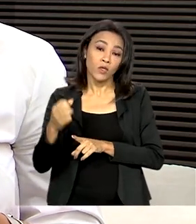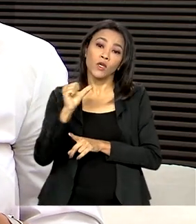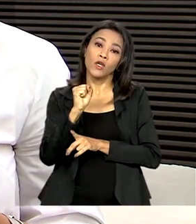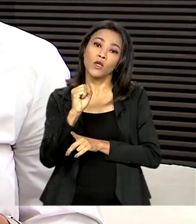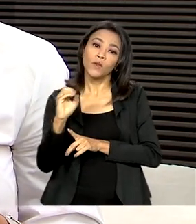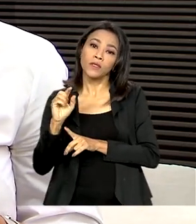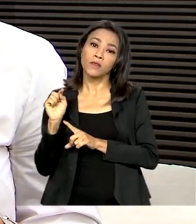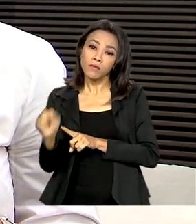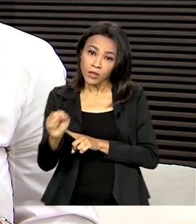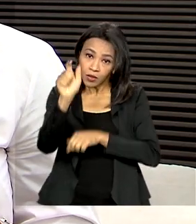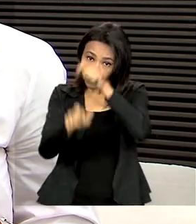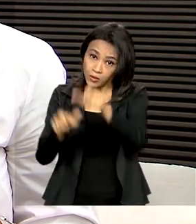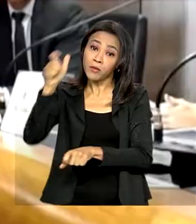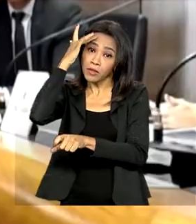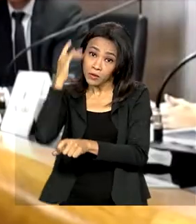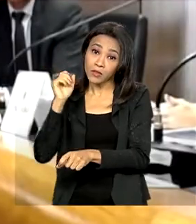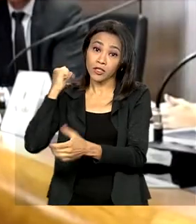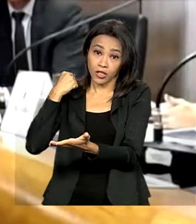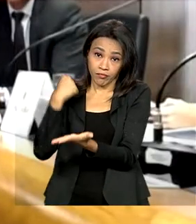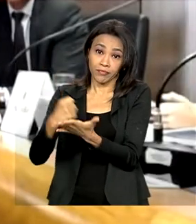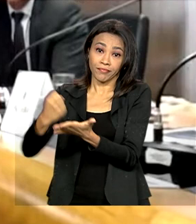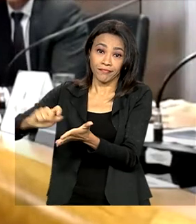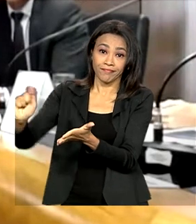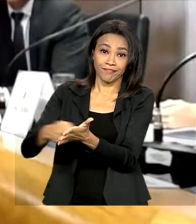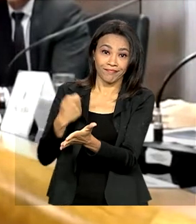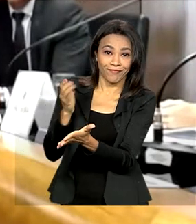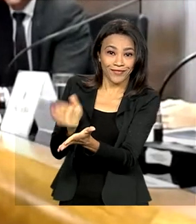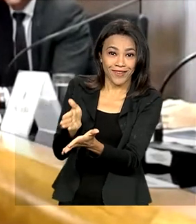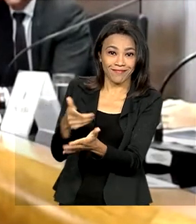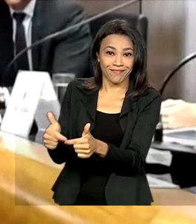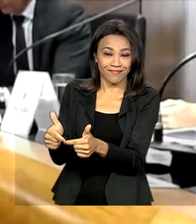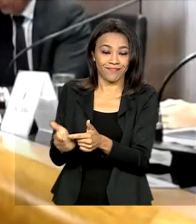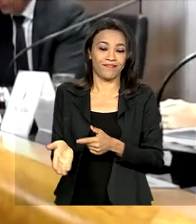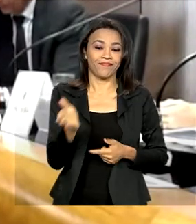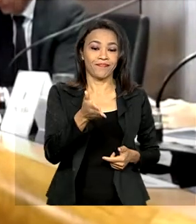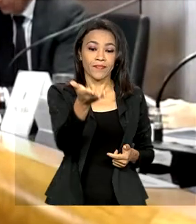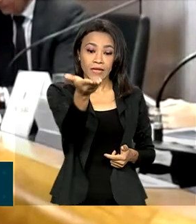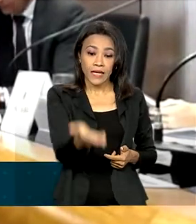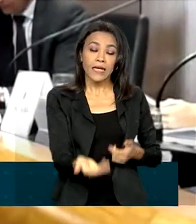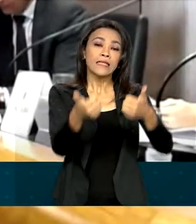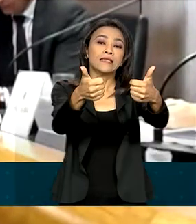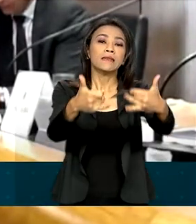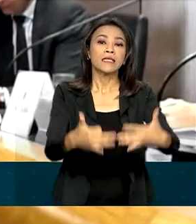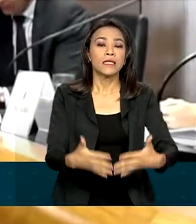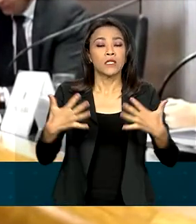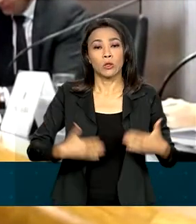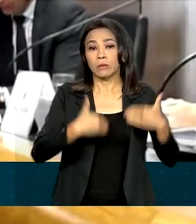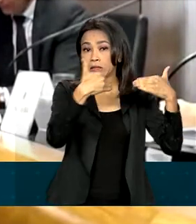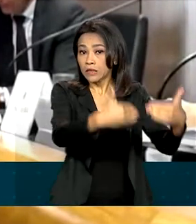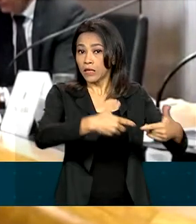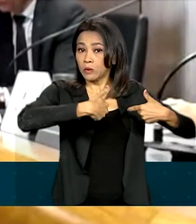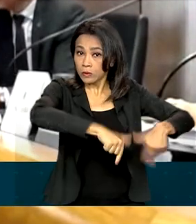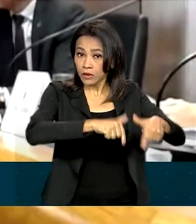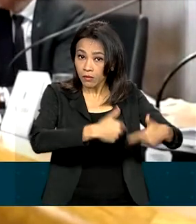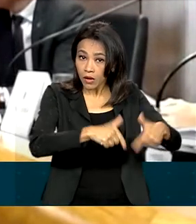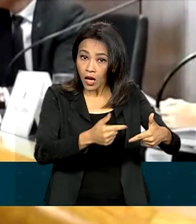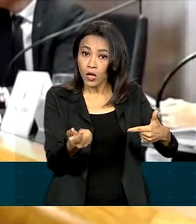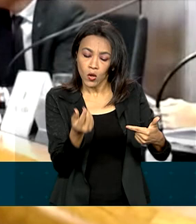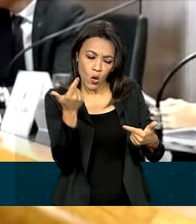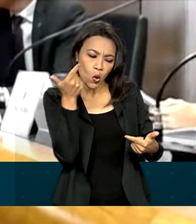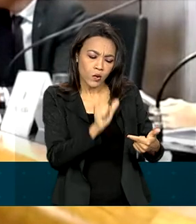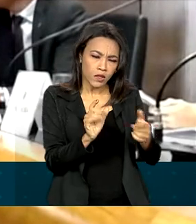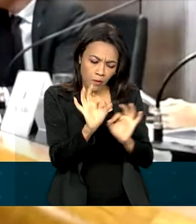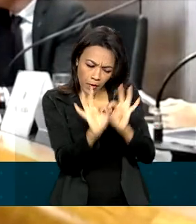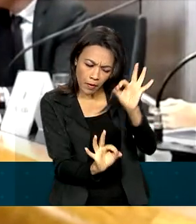brasileiros com emprego formal. Isso permite que o Ministério do Trabalho e Previdência faça uma projeção que até